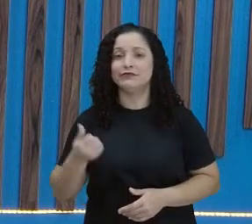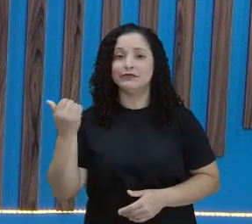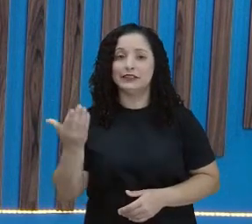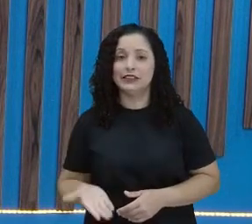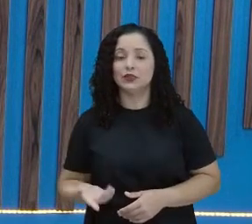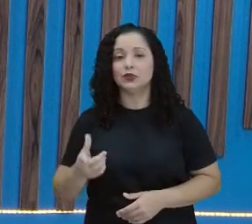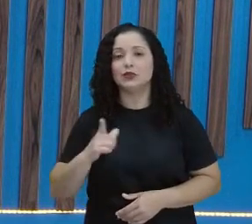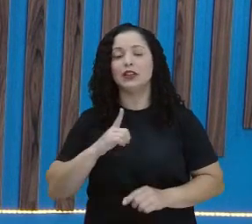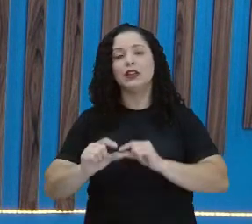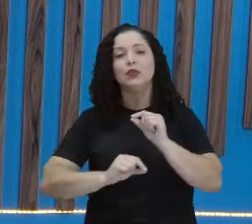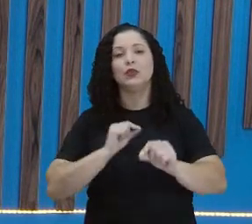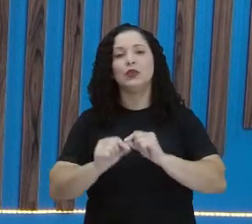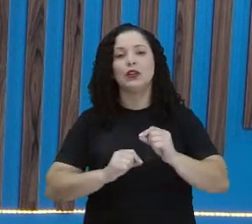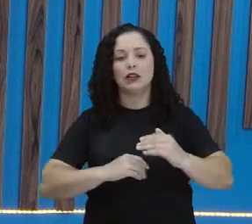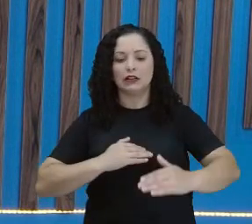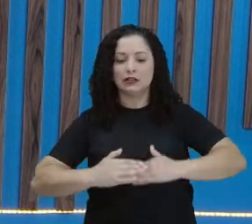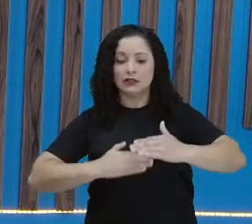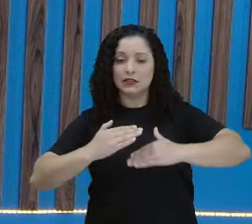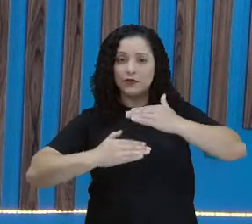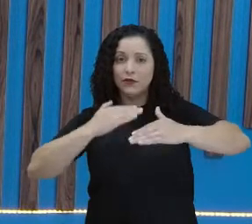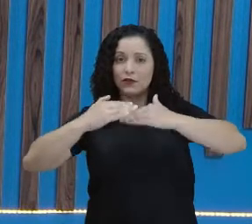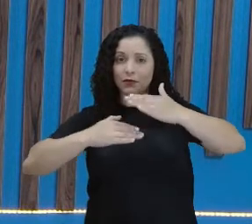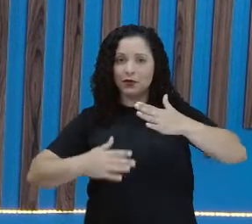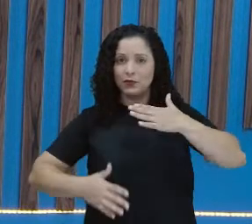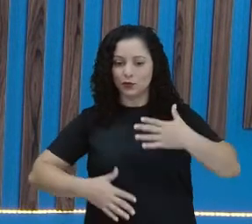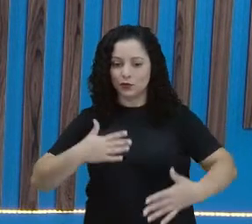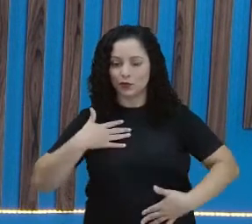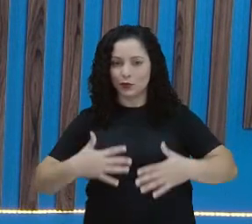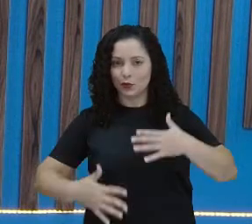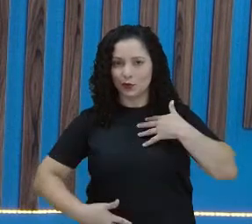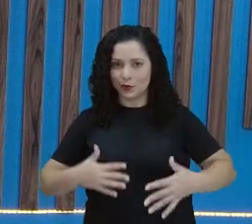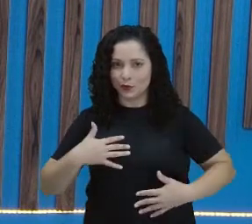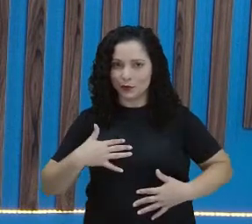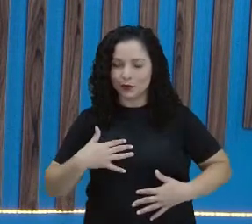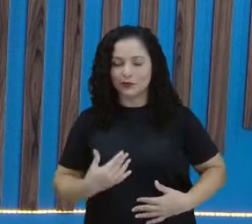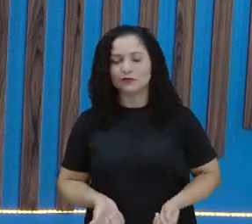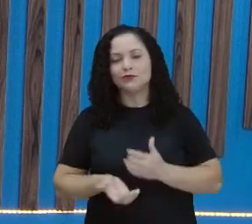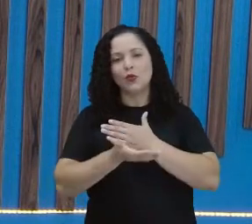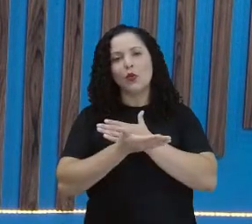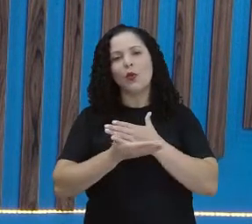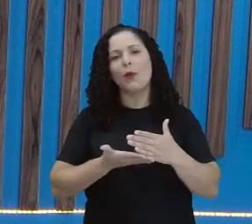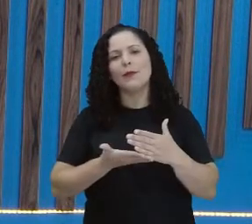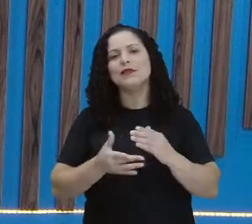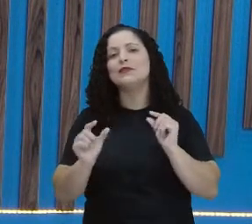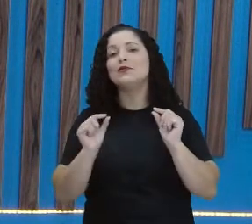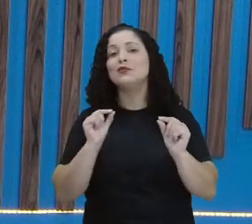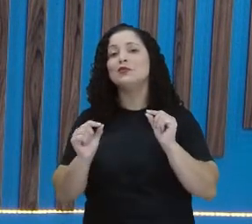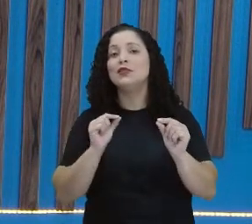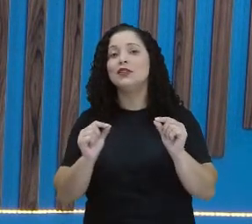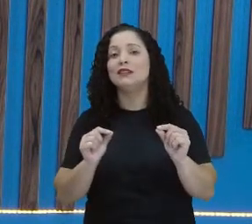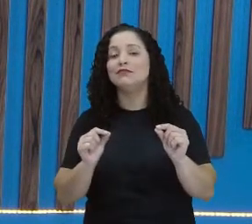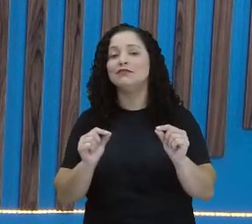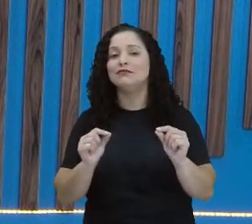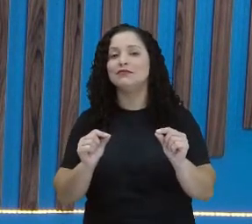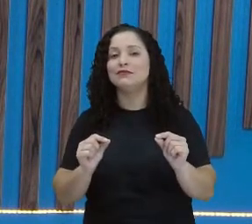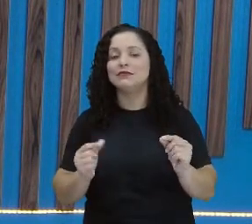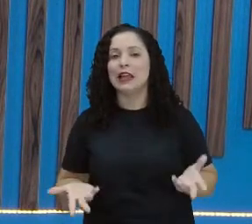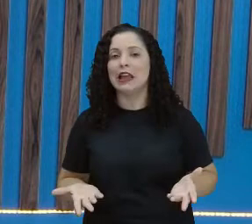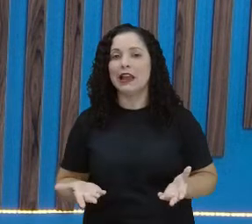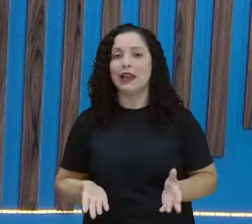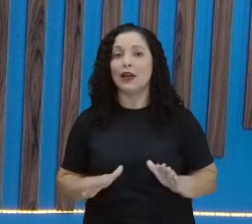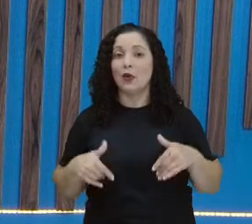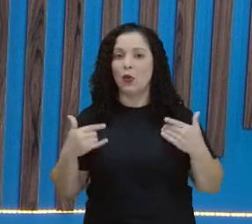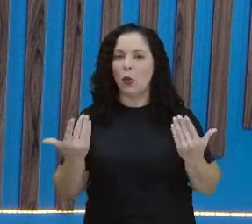desenvolvimento físico, que ocorre com o início das primeiras manifestações da